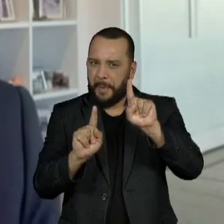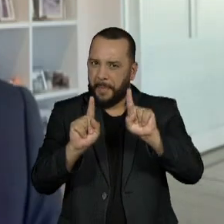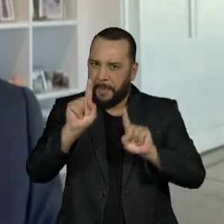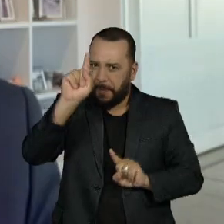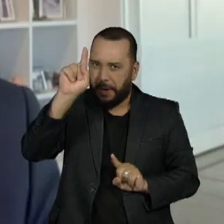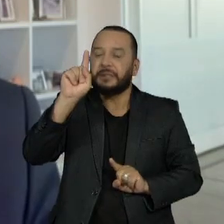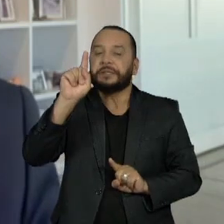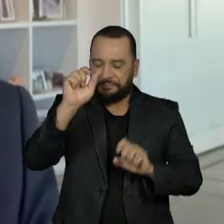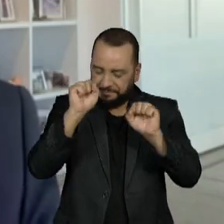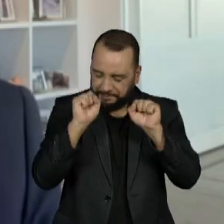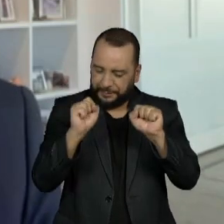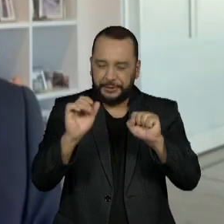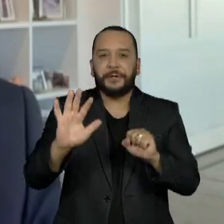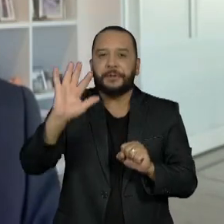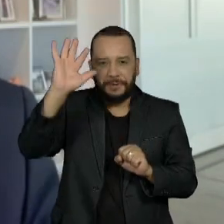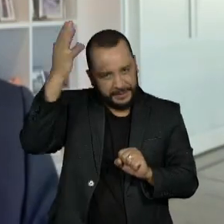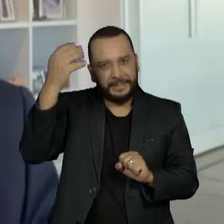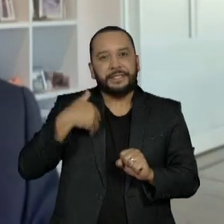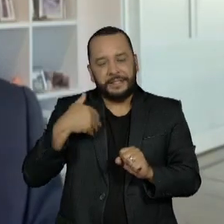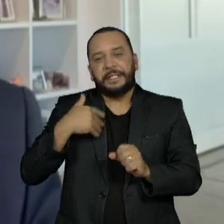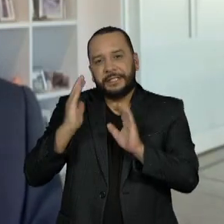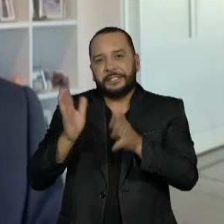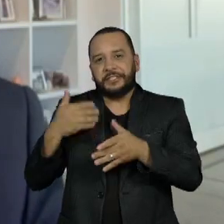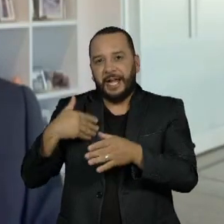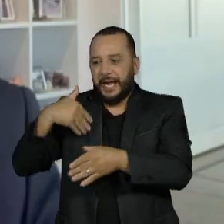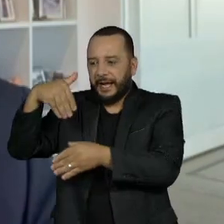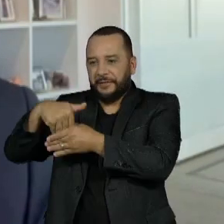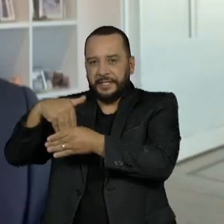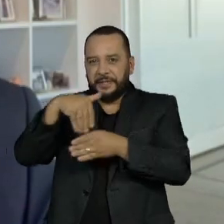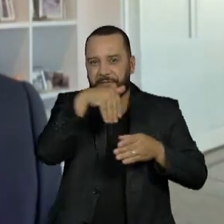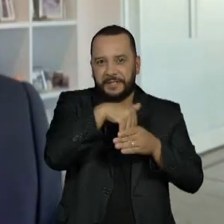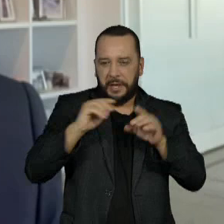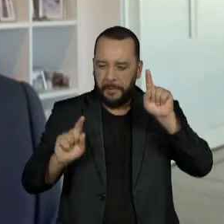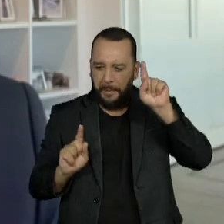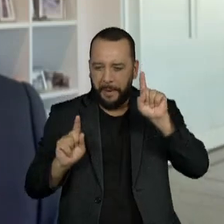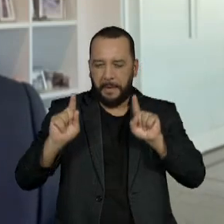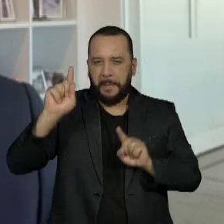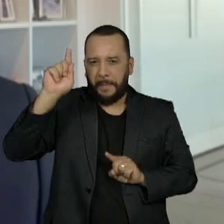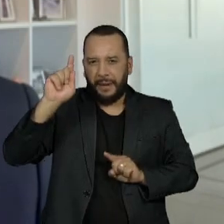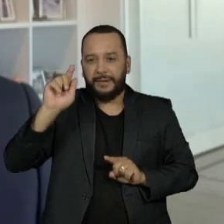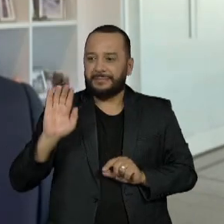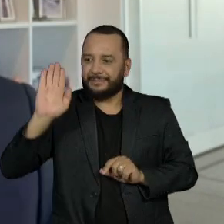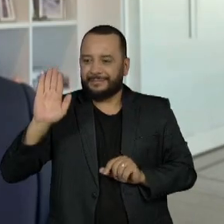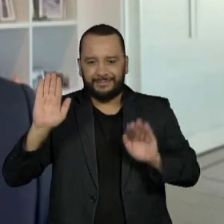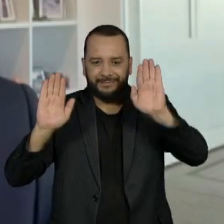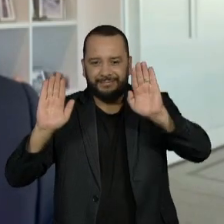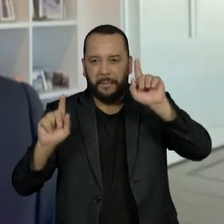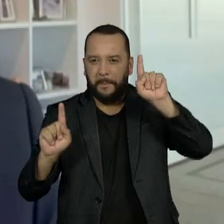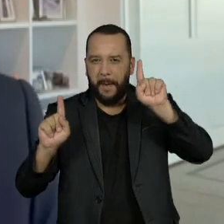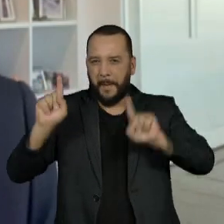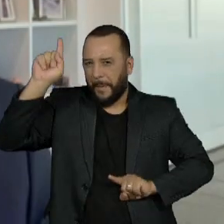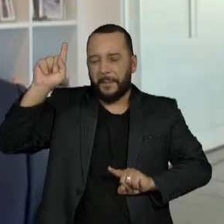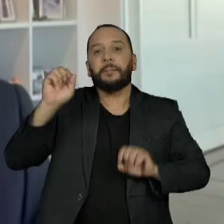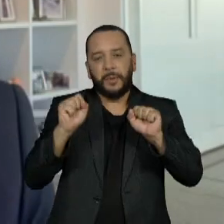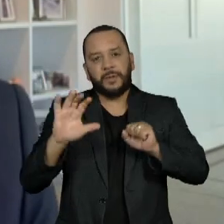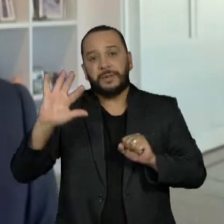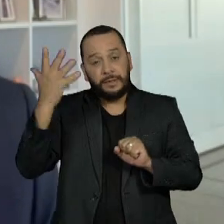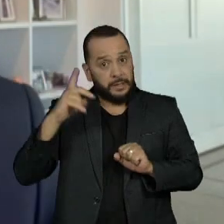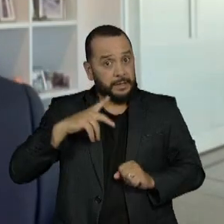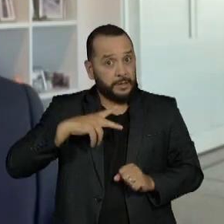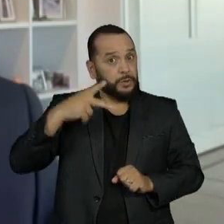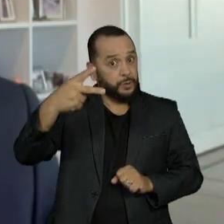que podem inverter a sorte dos competidores. Dois fatos justificam essa observação.